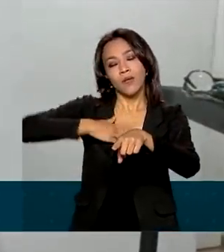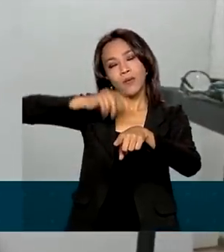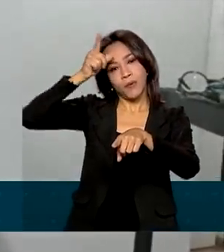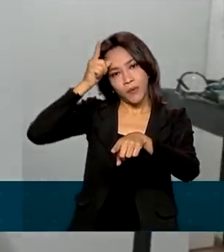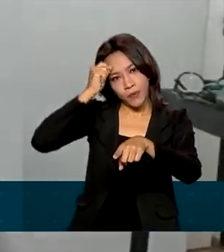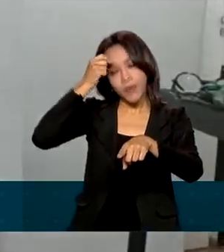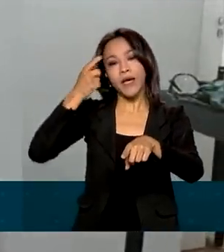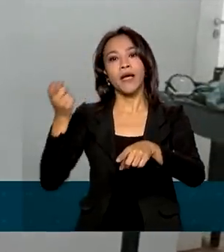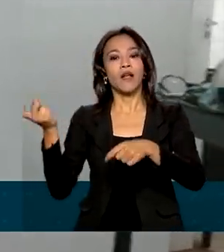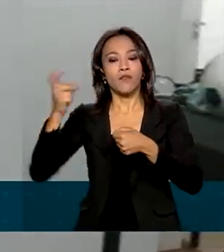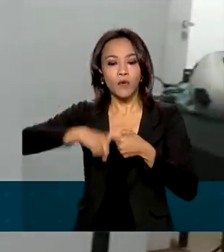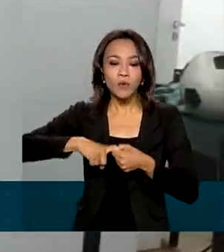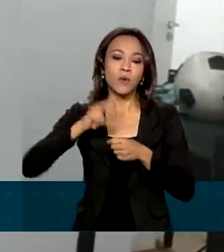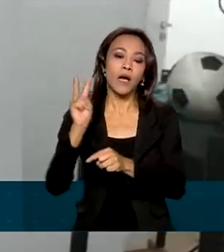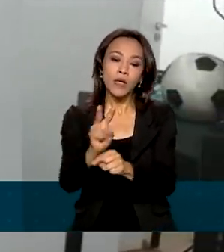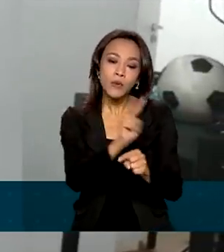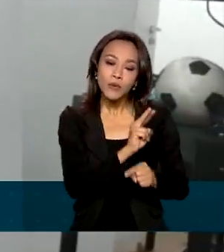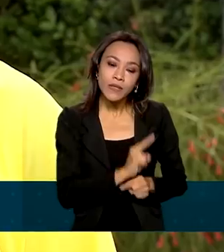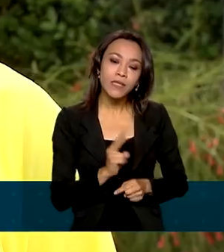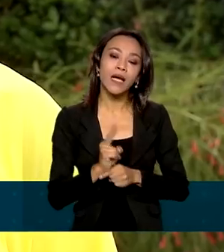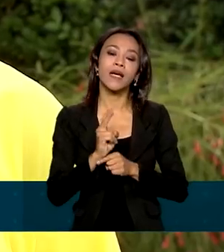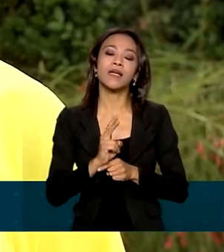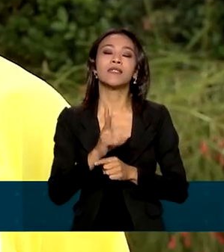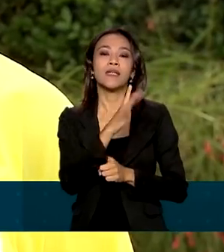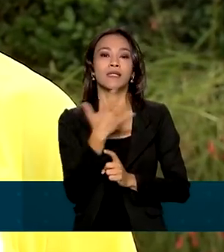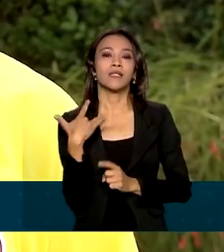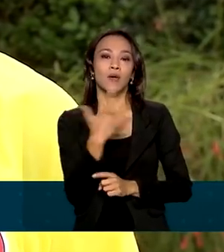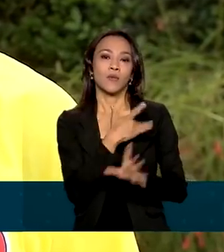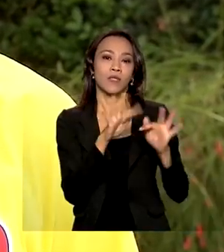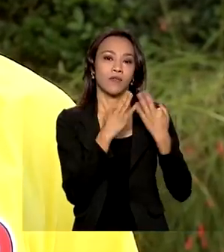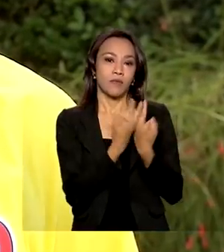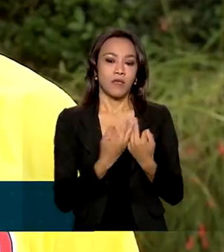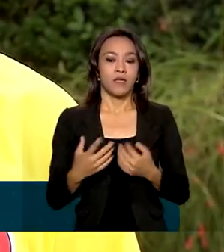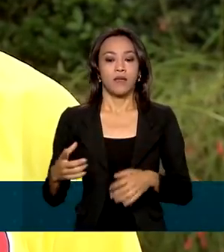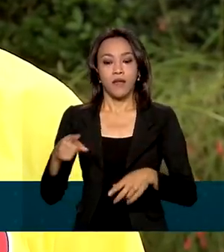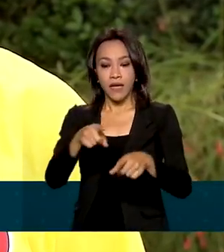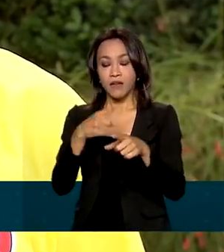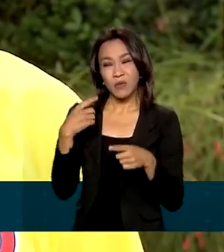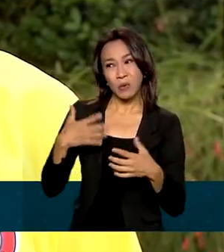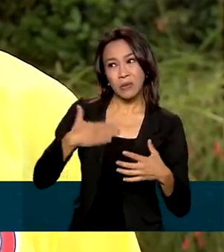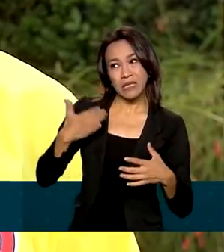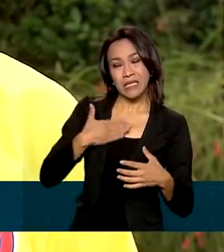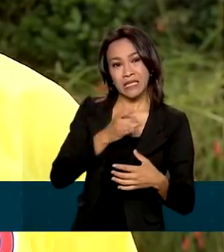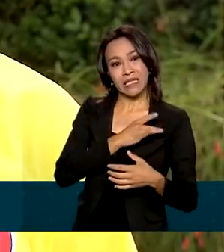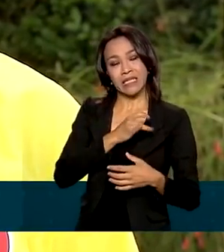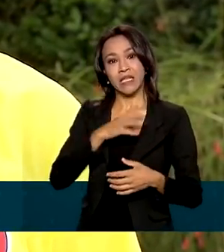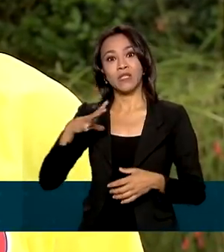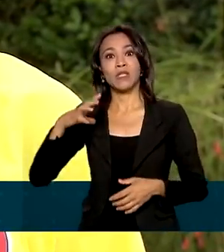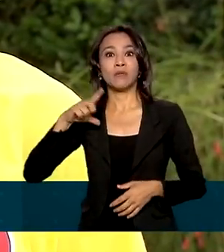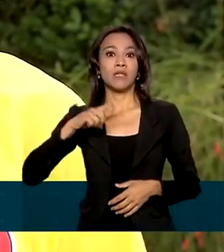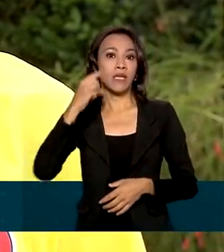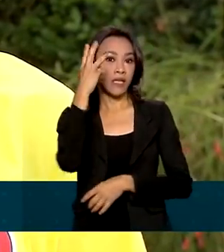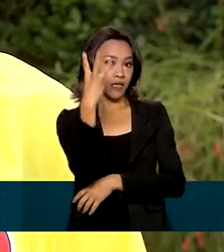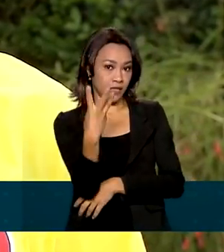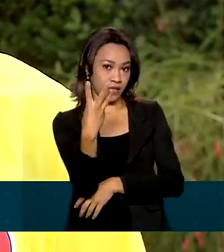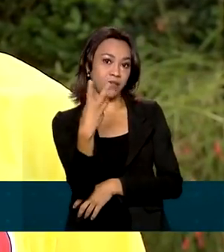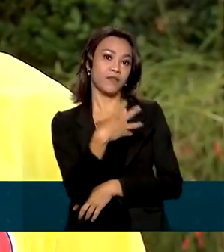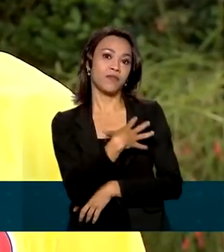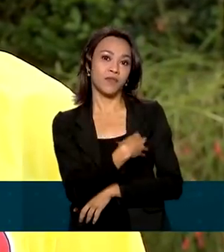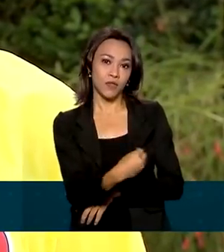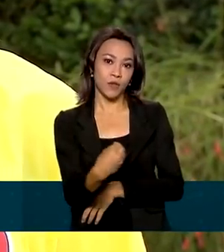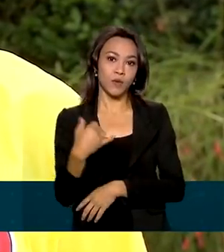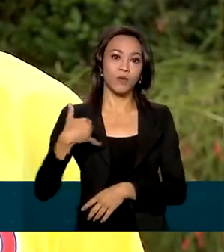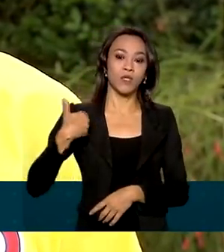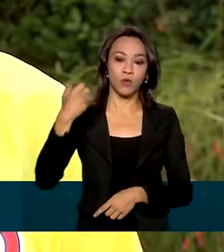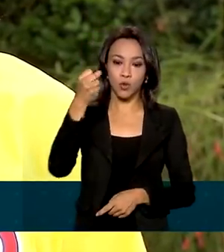voltou a cuidar da saúde da família. Eu fiquei insegura porque eu tenho três filhos. Um especial de risco, de 8 anos,